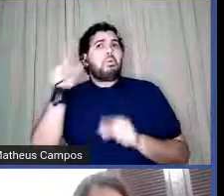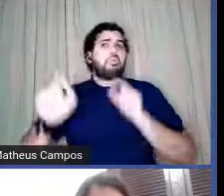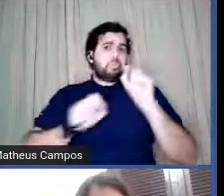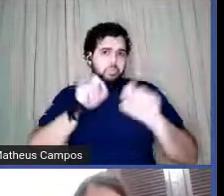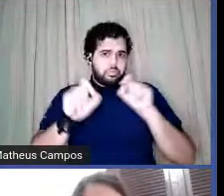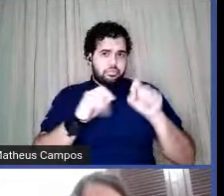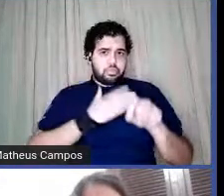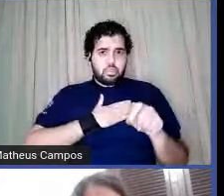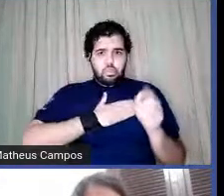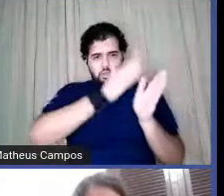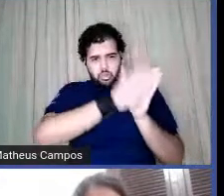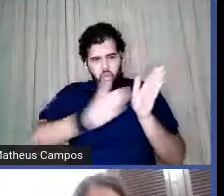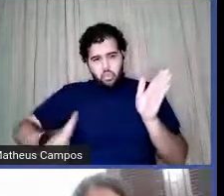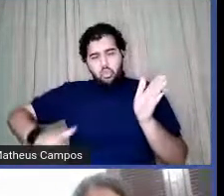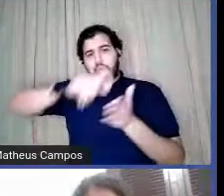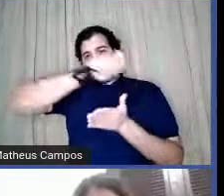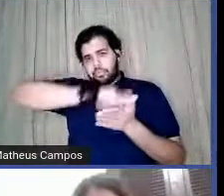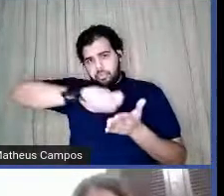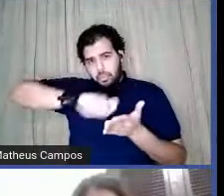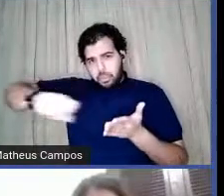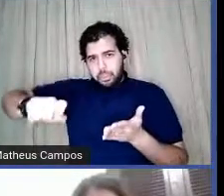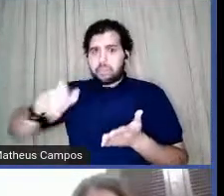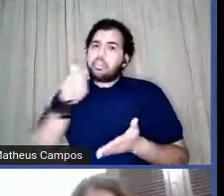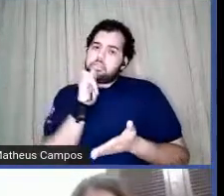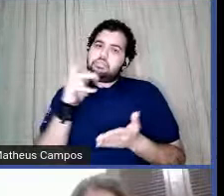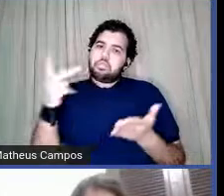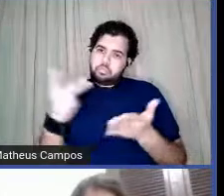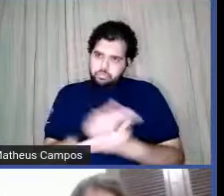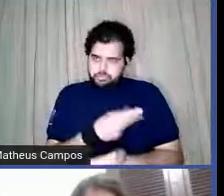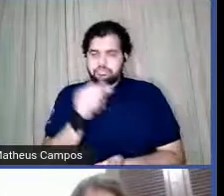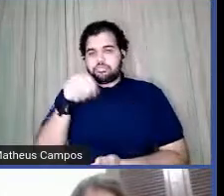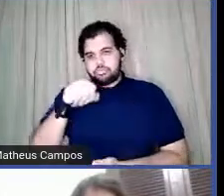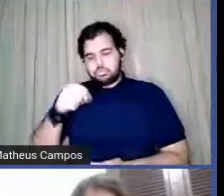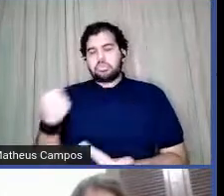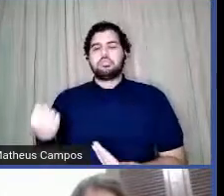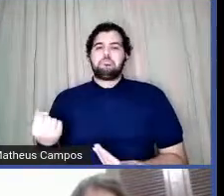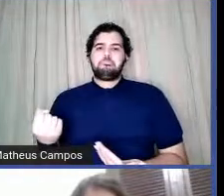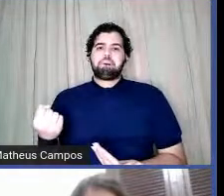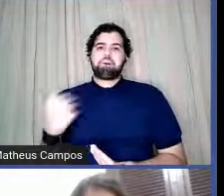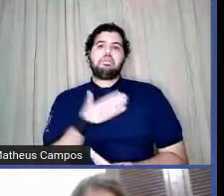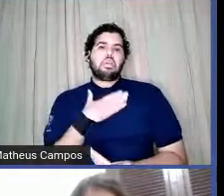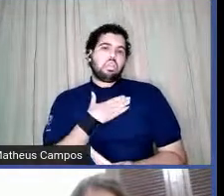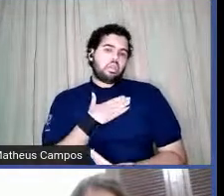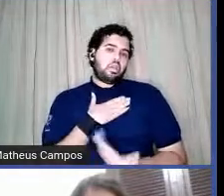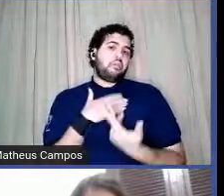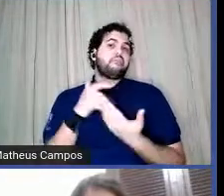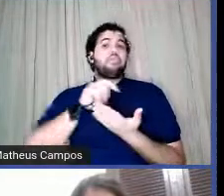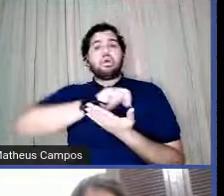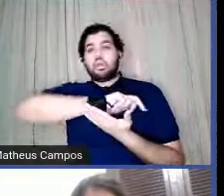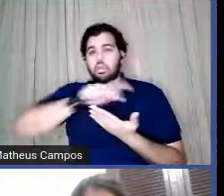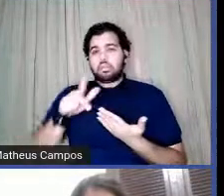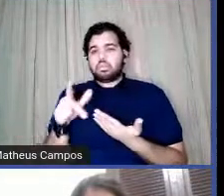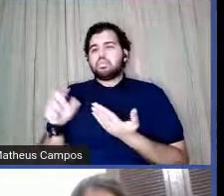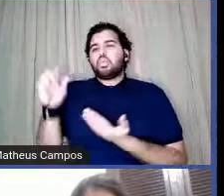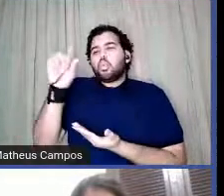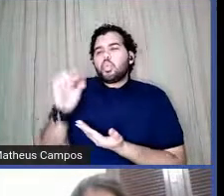processo de escrita ele se dá dessa maneira é muito das coisas miúdas